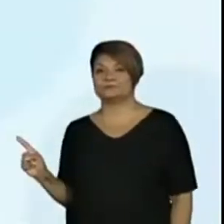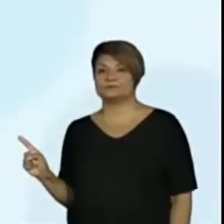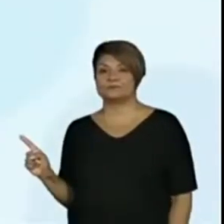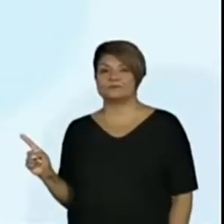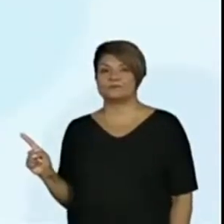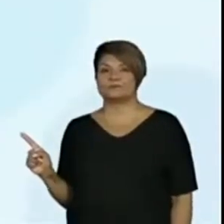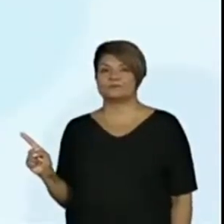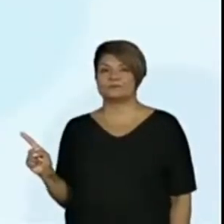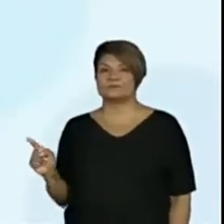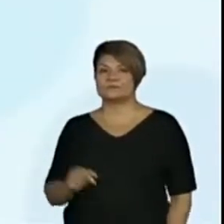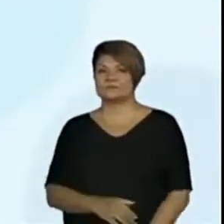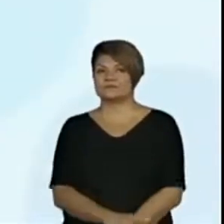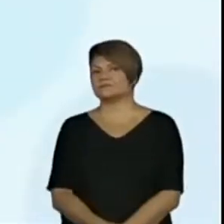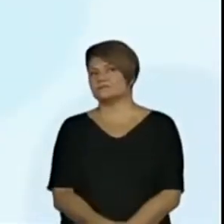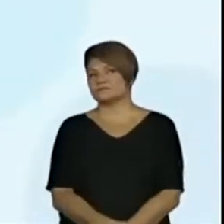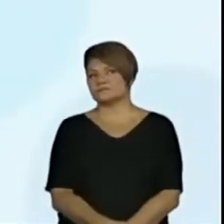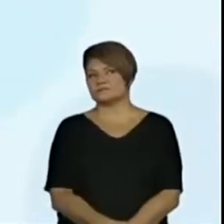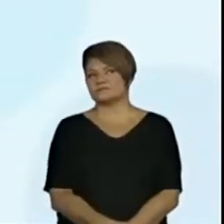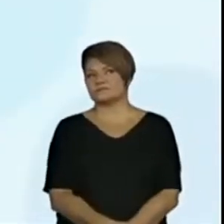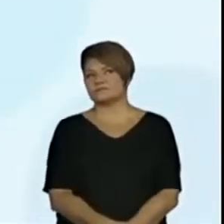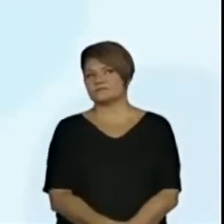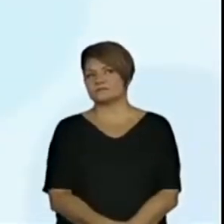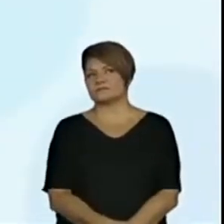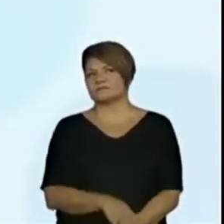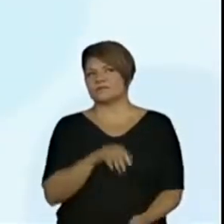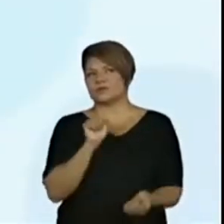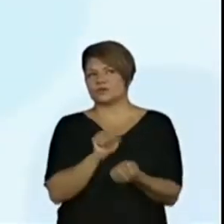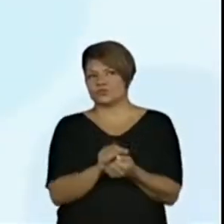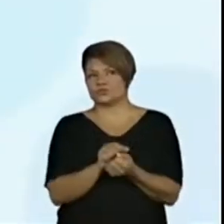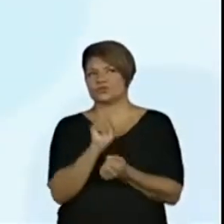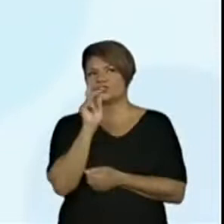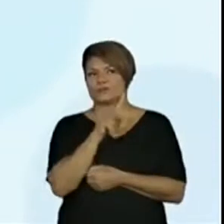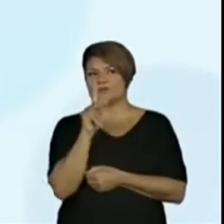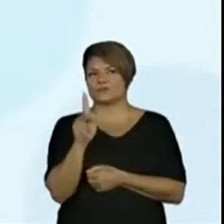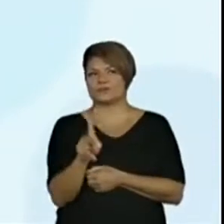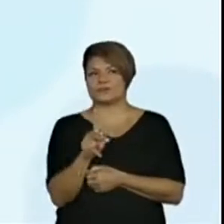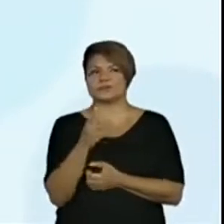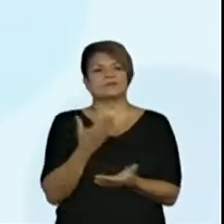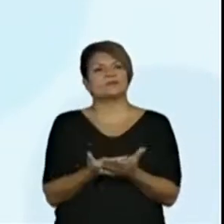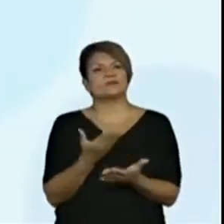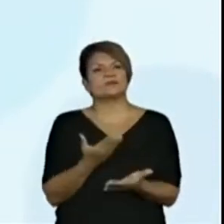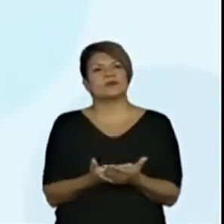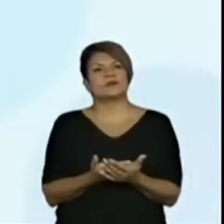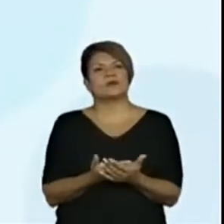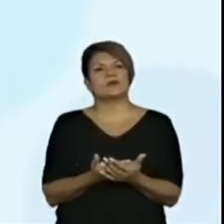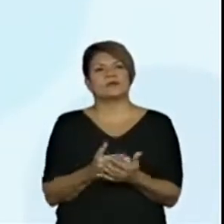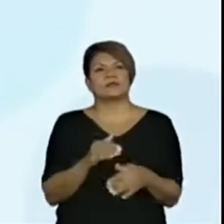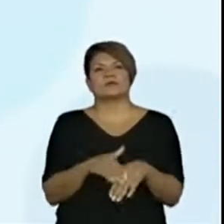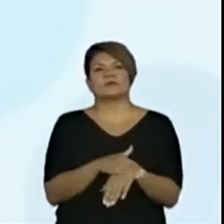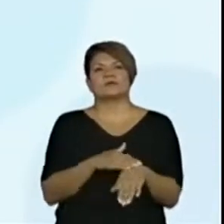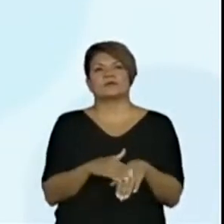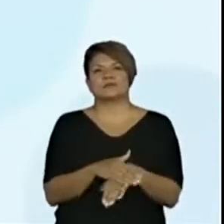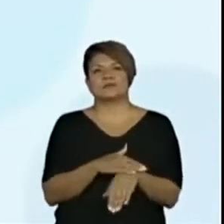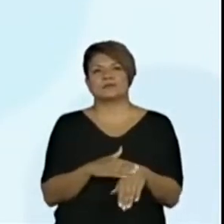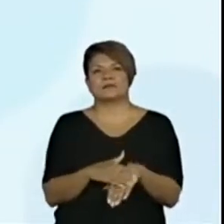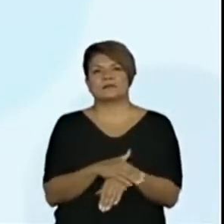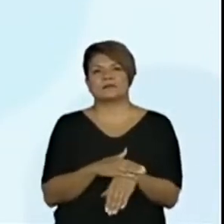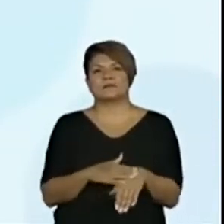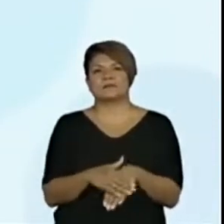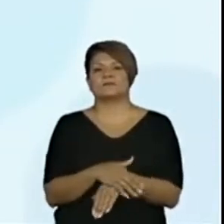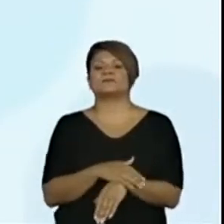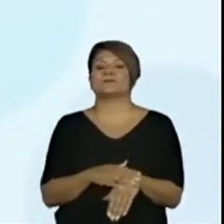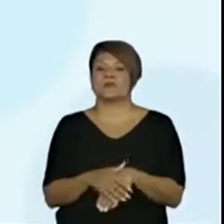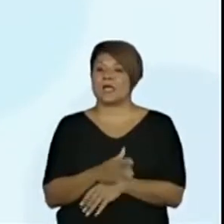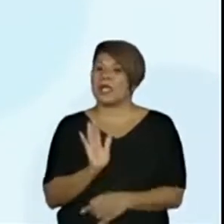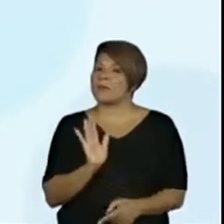pessoa que está junto com os professores da escola, está conversando e